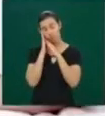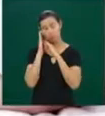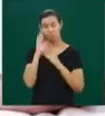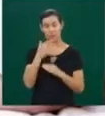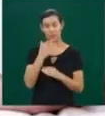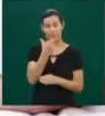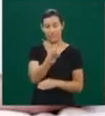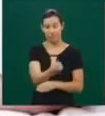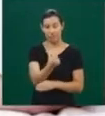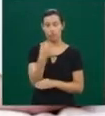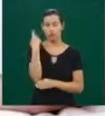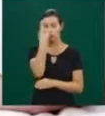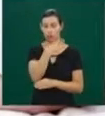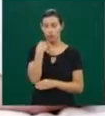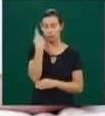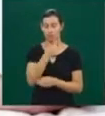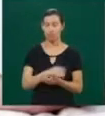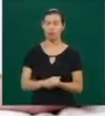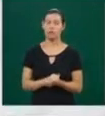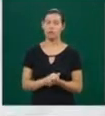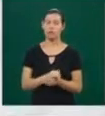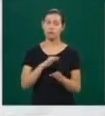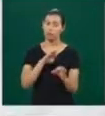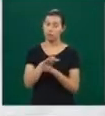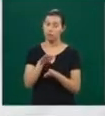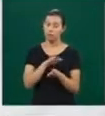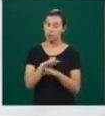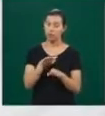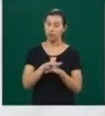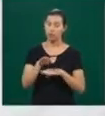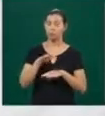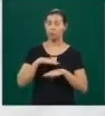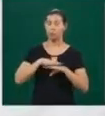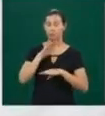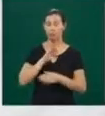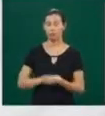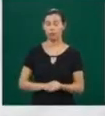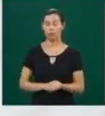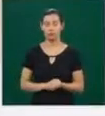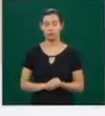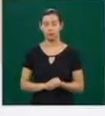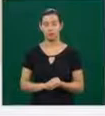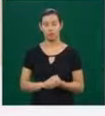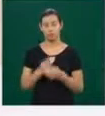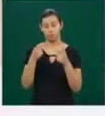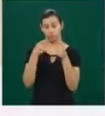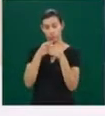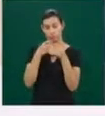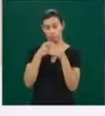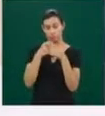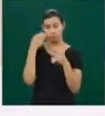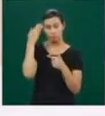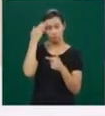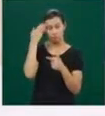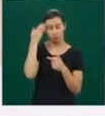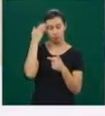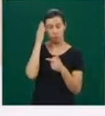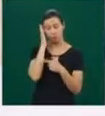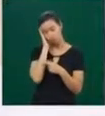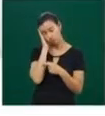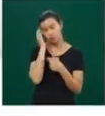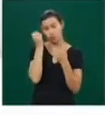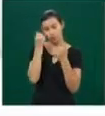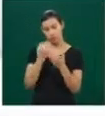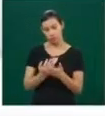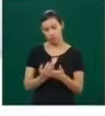Segundo a Academia de Medicina do Sono, existem períodos mínimos e máximos de sono adequados